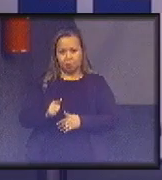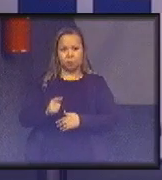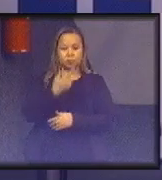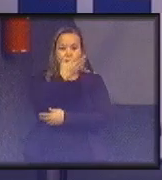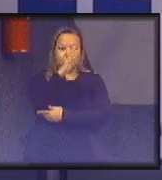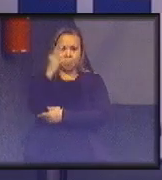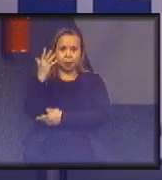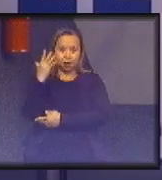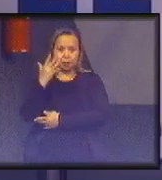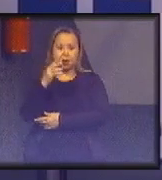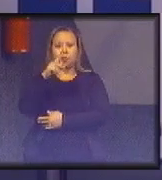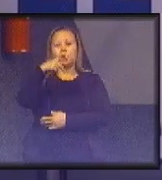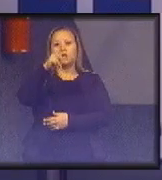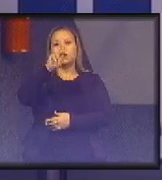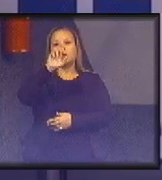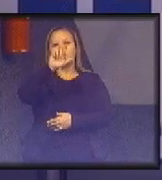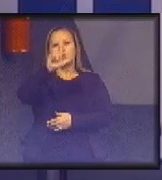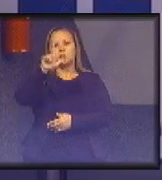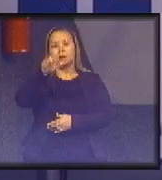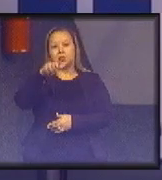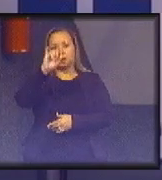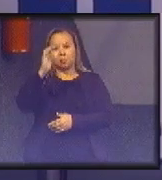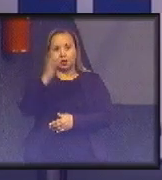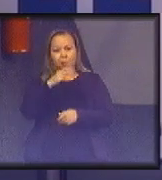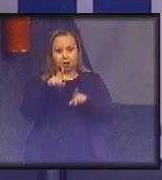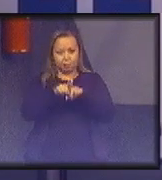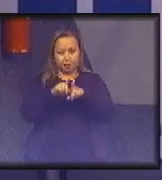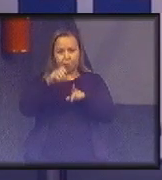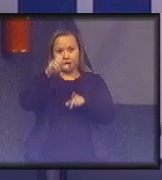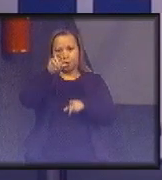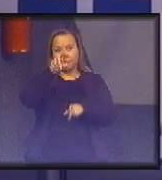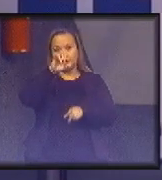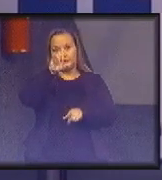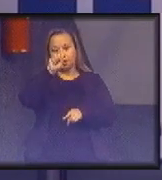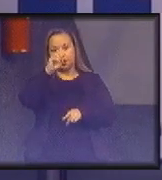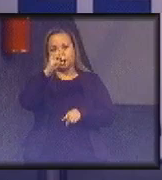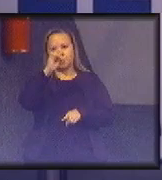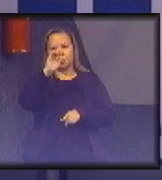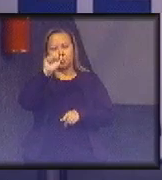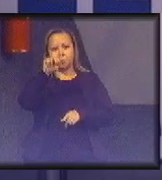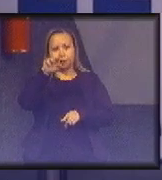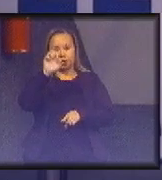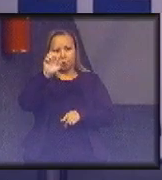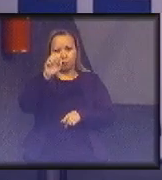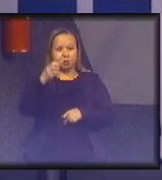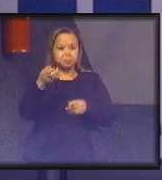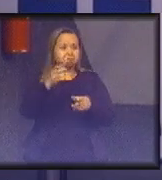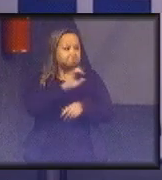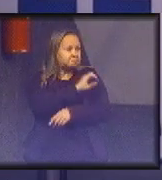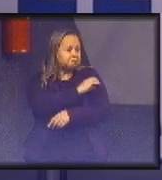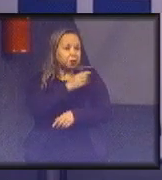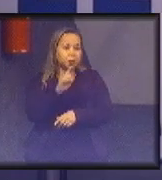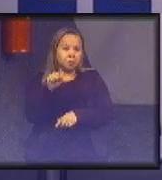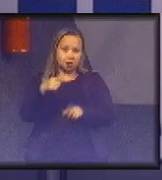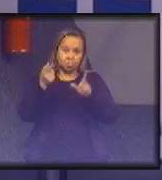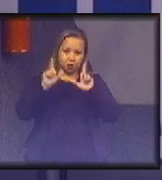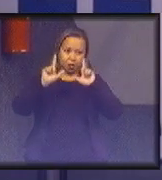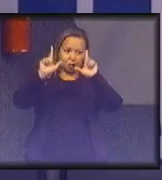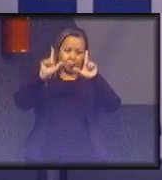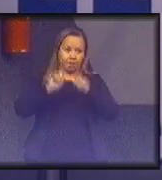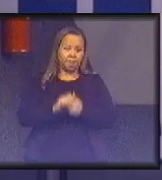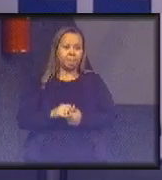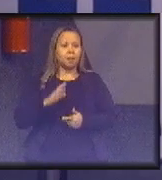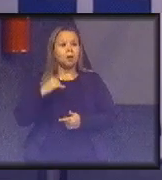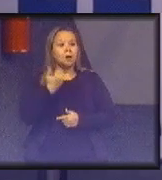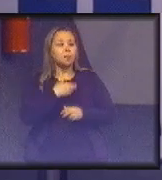Ketlin, Feitosa, do Cristiano Nascimento, para que eu possa conduzir e coordenar esse painel. Bom, o